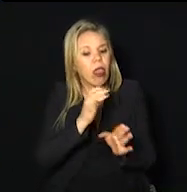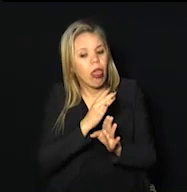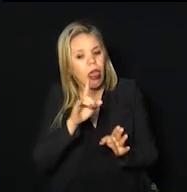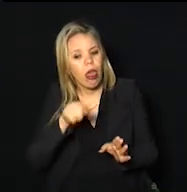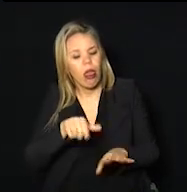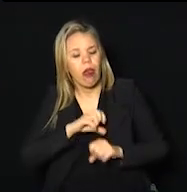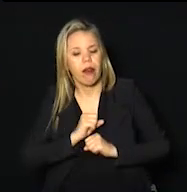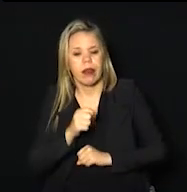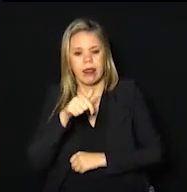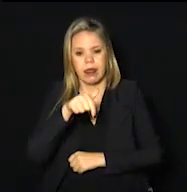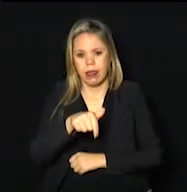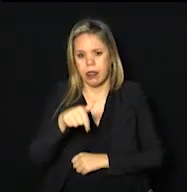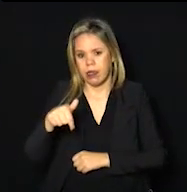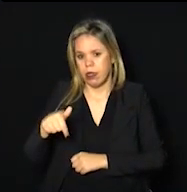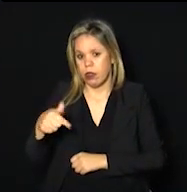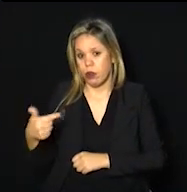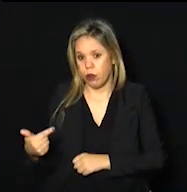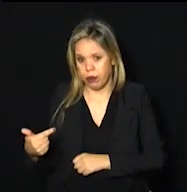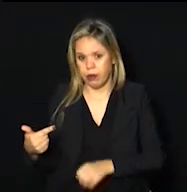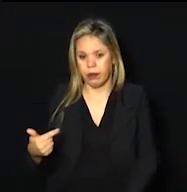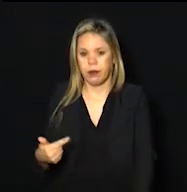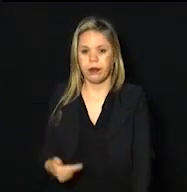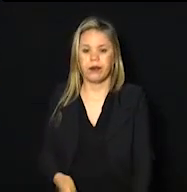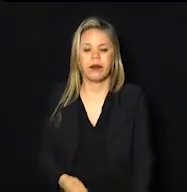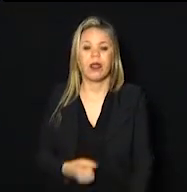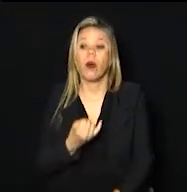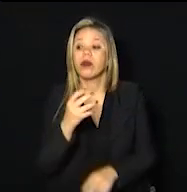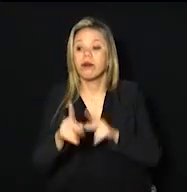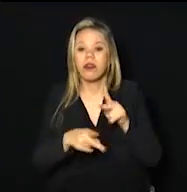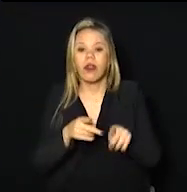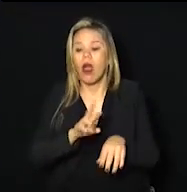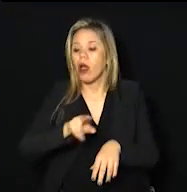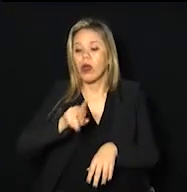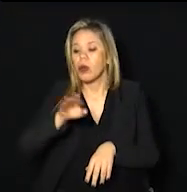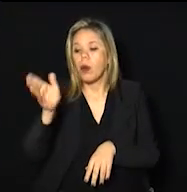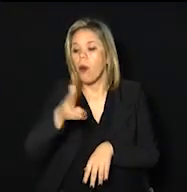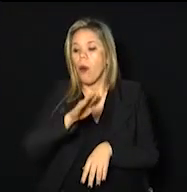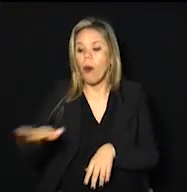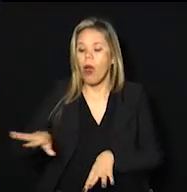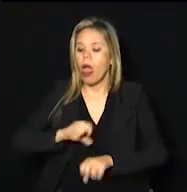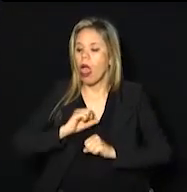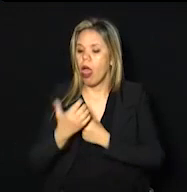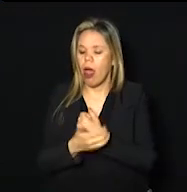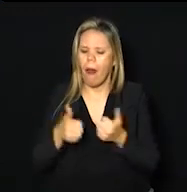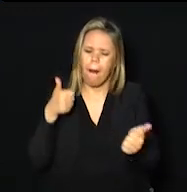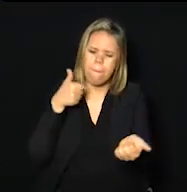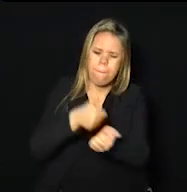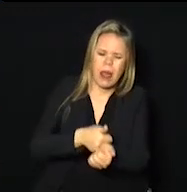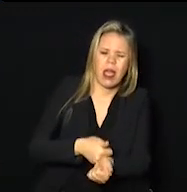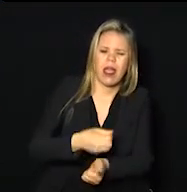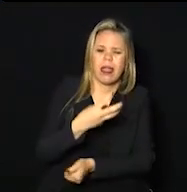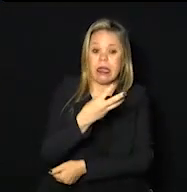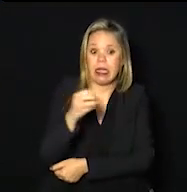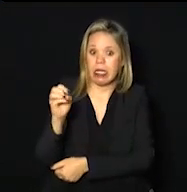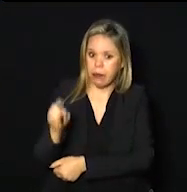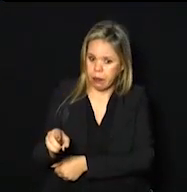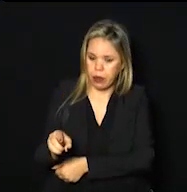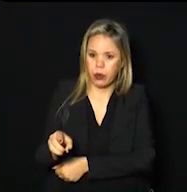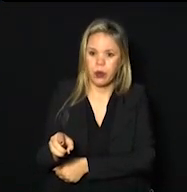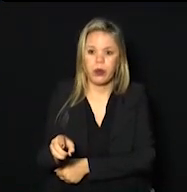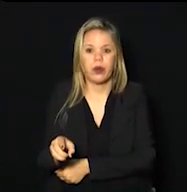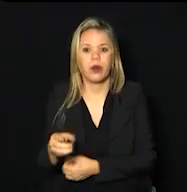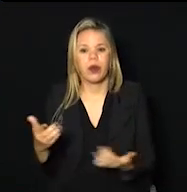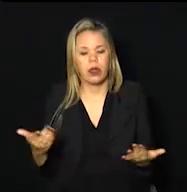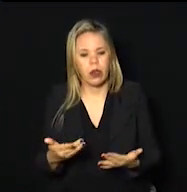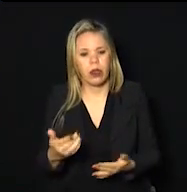772 casos Casos descartados, nós estamos nos aproximando dos 30 mil. Agora,